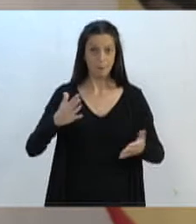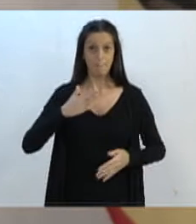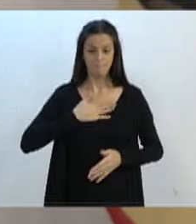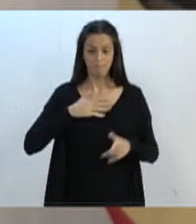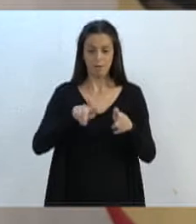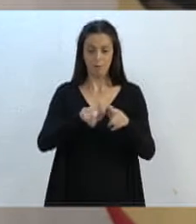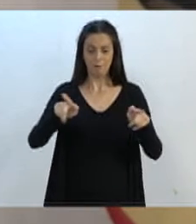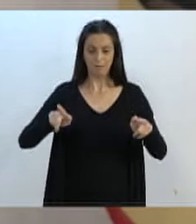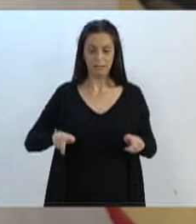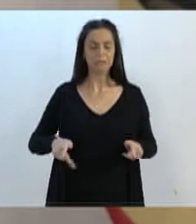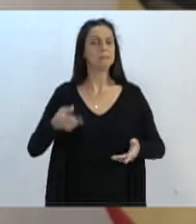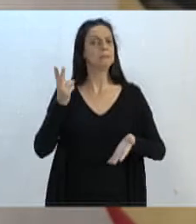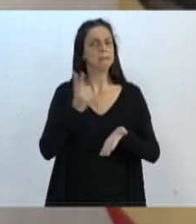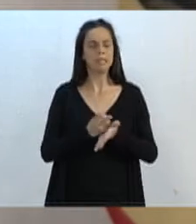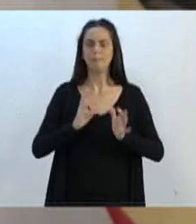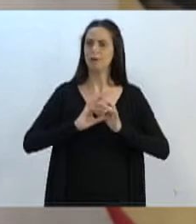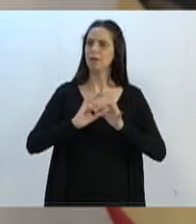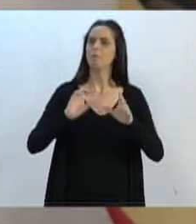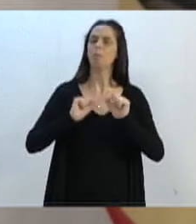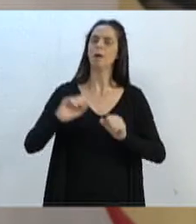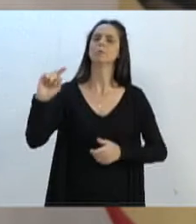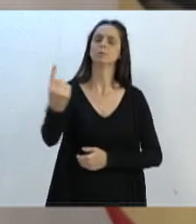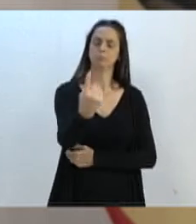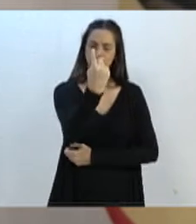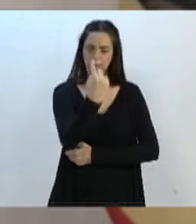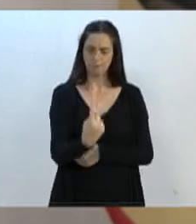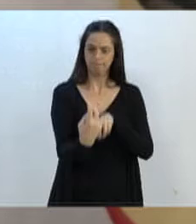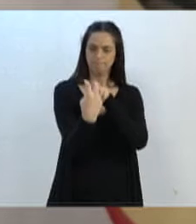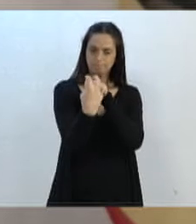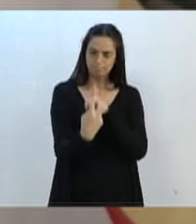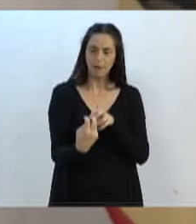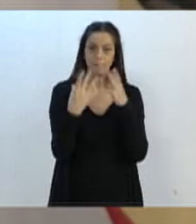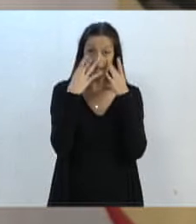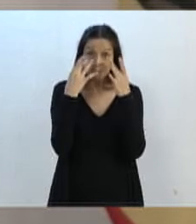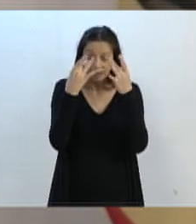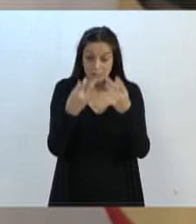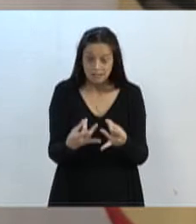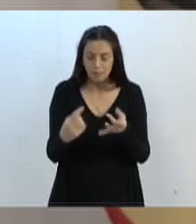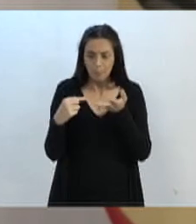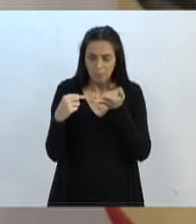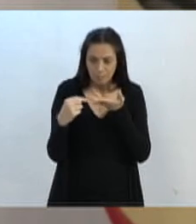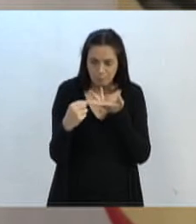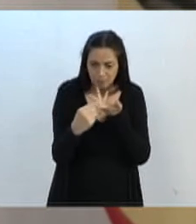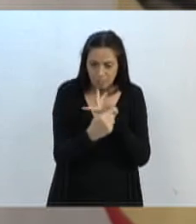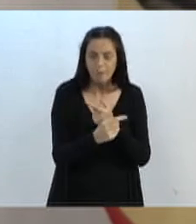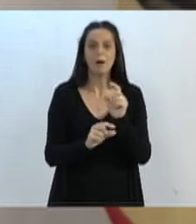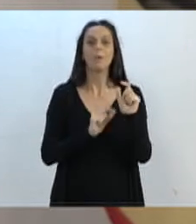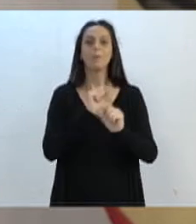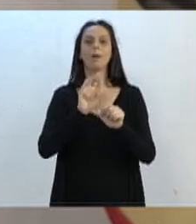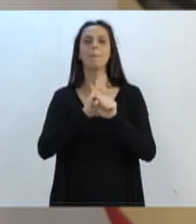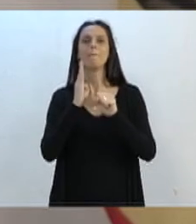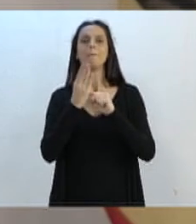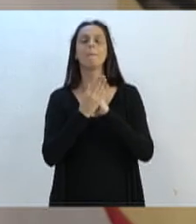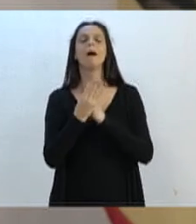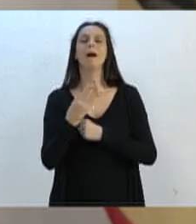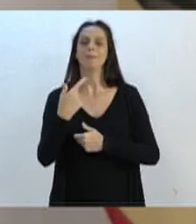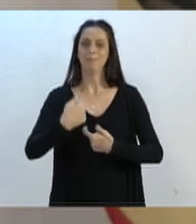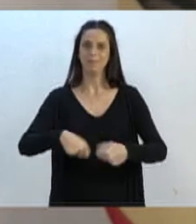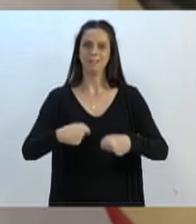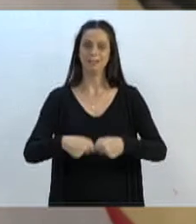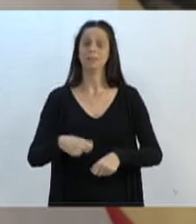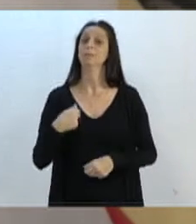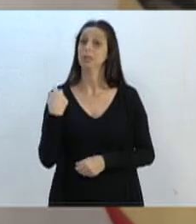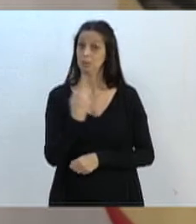vereador Becker está sempre portas abertas para ouvir você, morador, atender aquilo que o seu bairro precisa e cobrar o